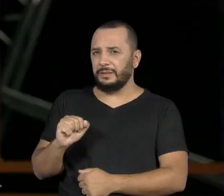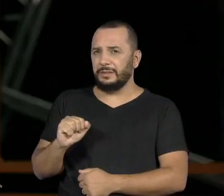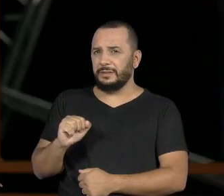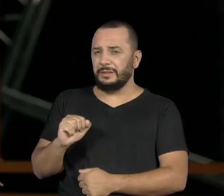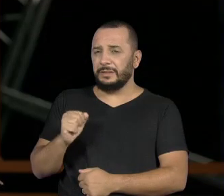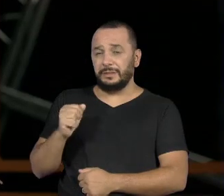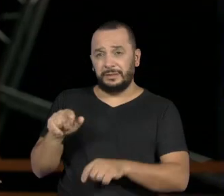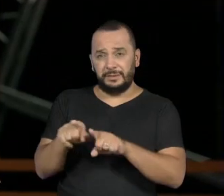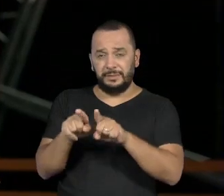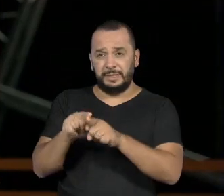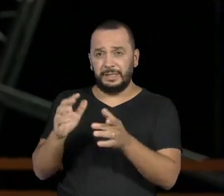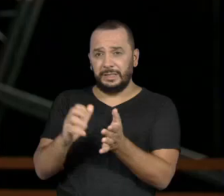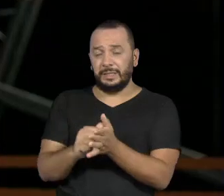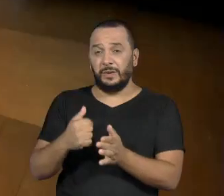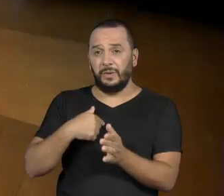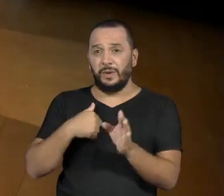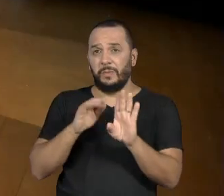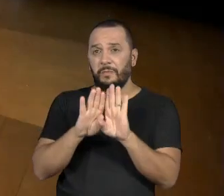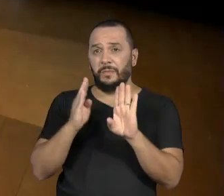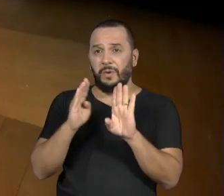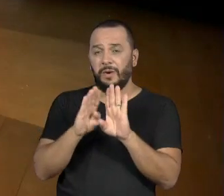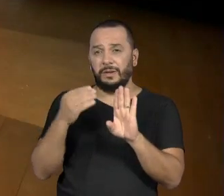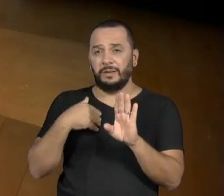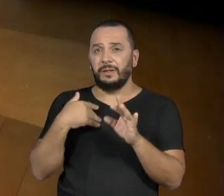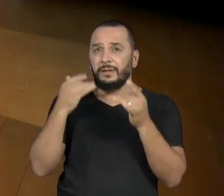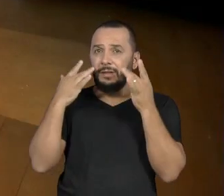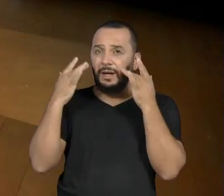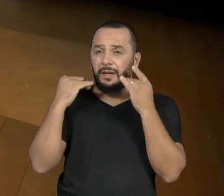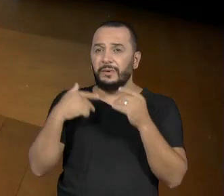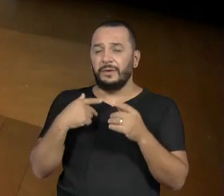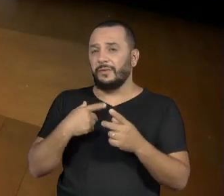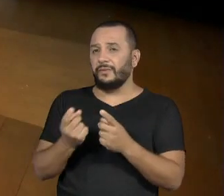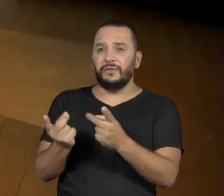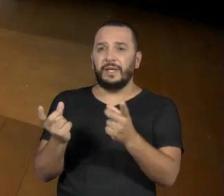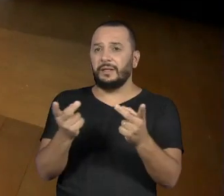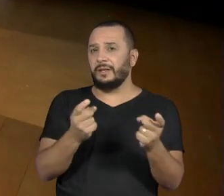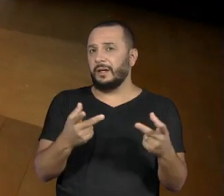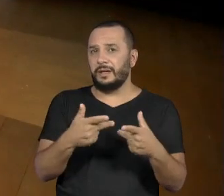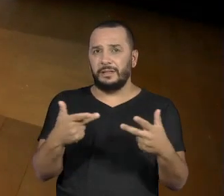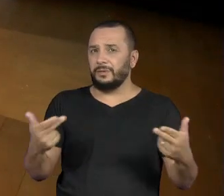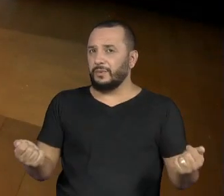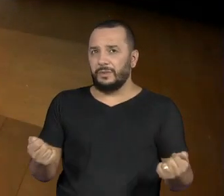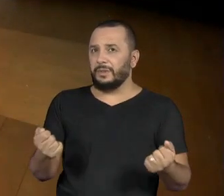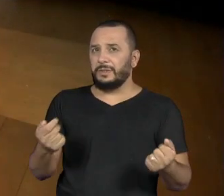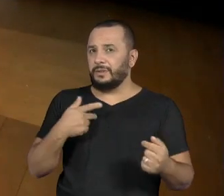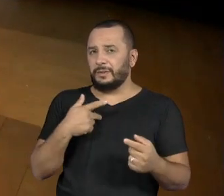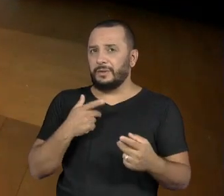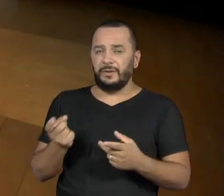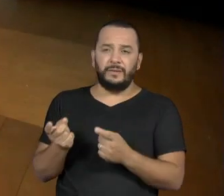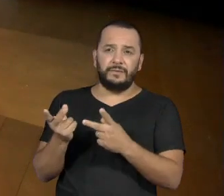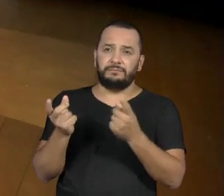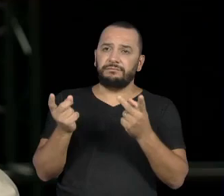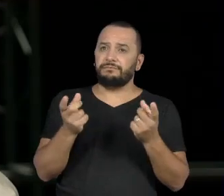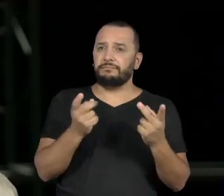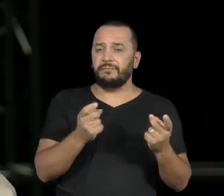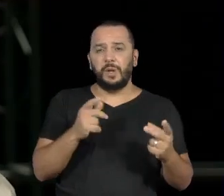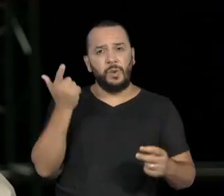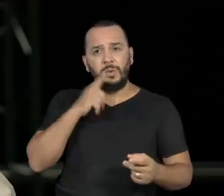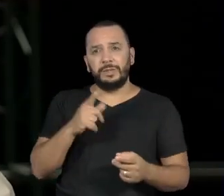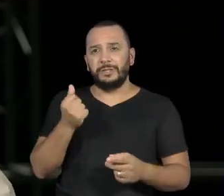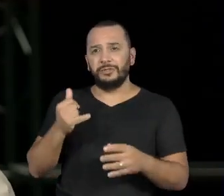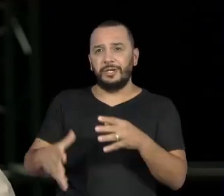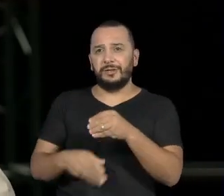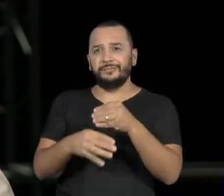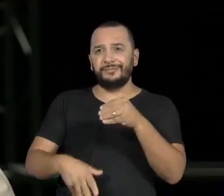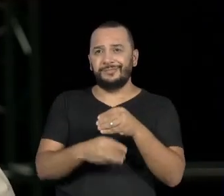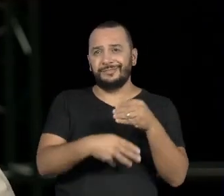Então, eu ficava na porta, já vendendo os bonecos que fazia de pedra, uns bugs, bonecos, bem feios, mas tinha muita saída.